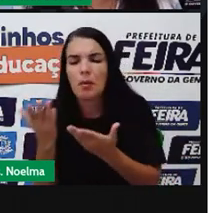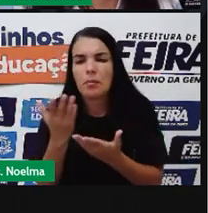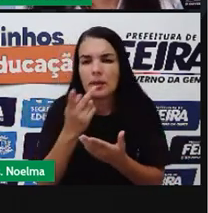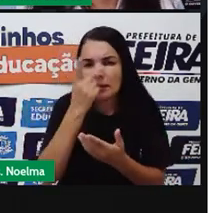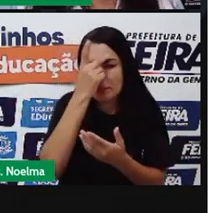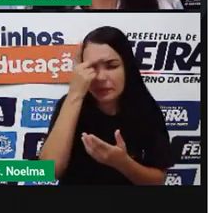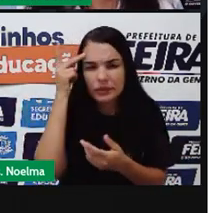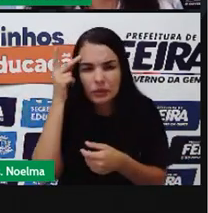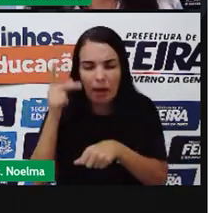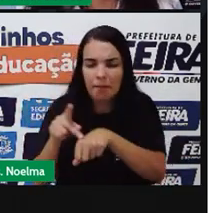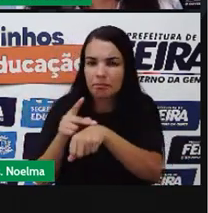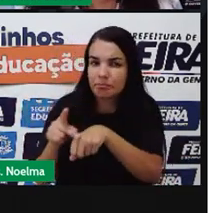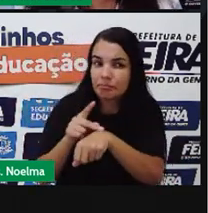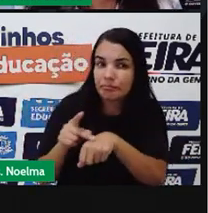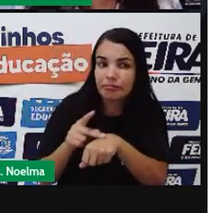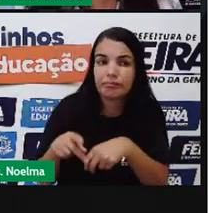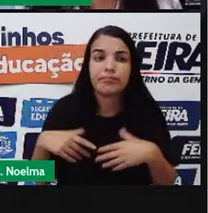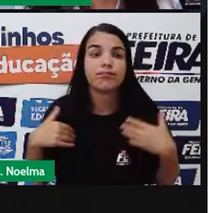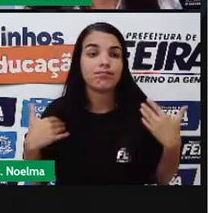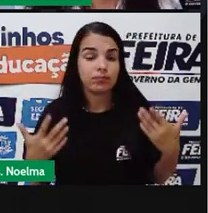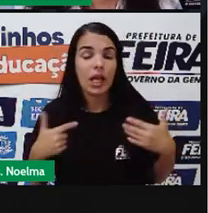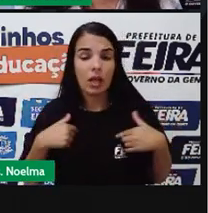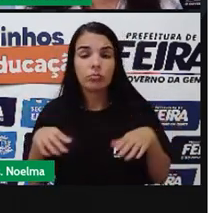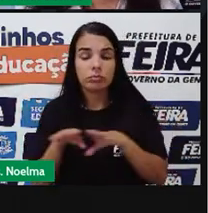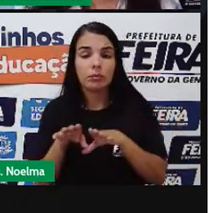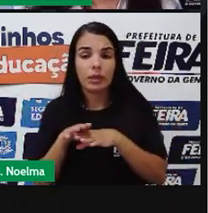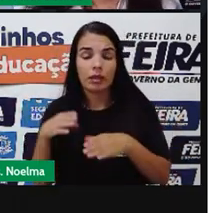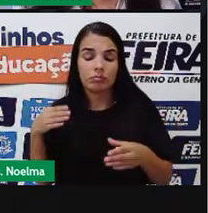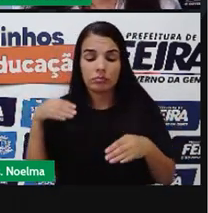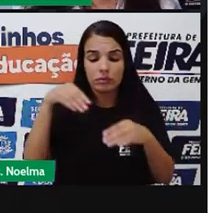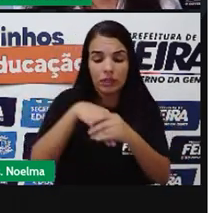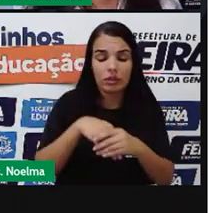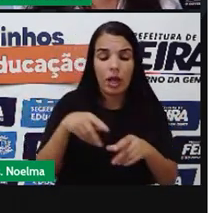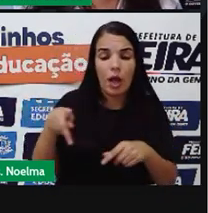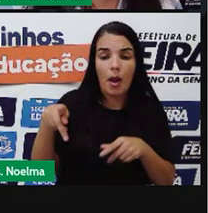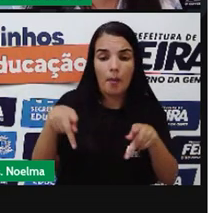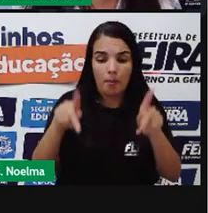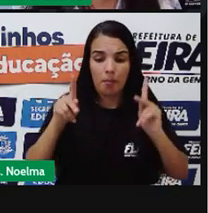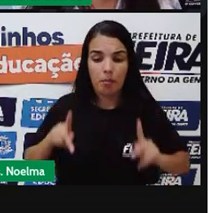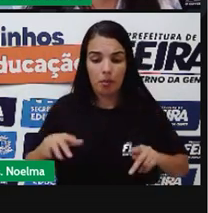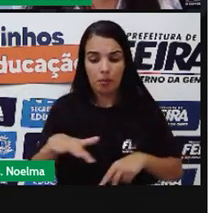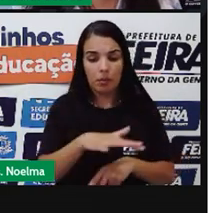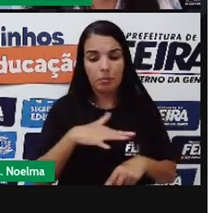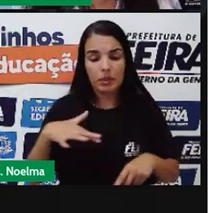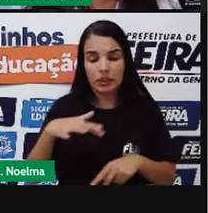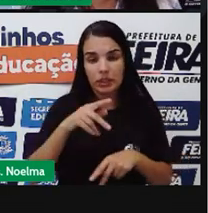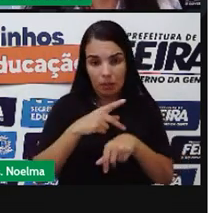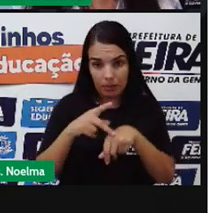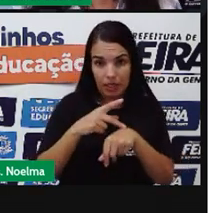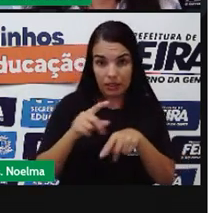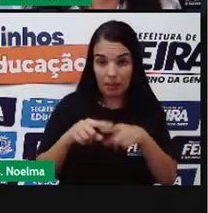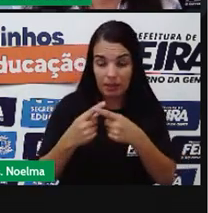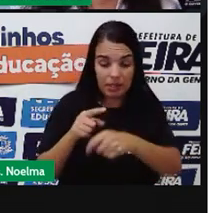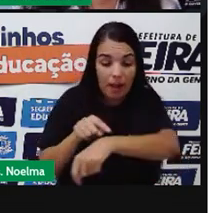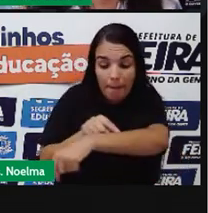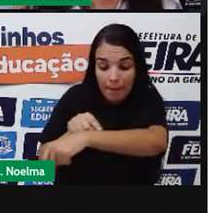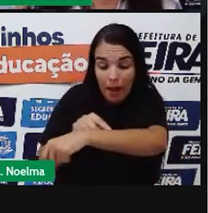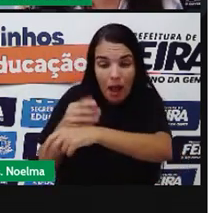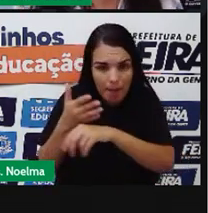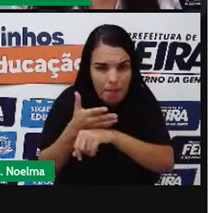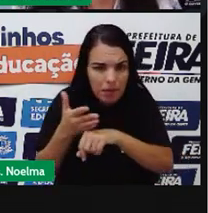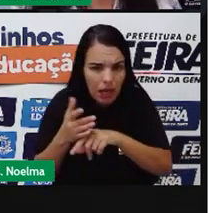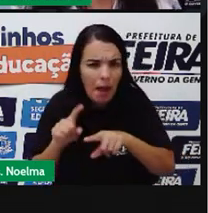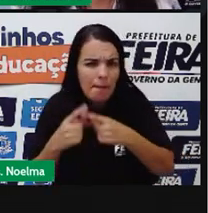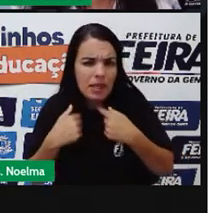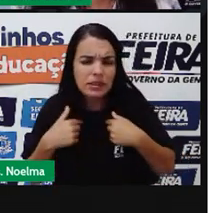Nossa população Que pelo menos Eu me considero Dentro da população negra Embora Embora eu não tenha Uma tonalidade De pele negra Mas eu sei Que eu